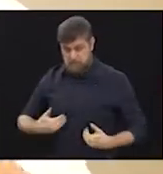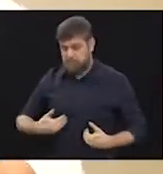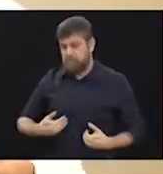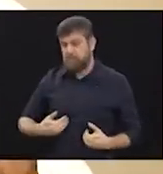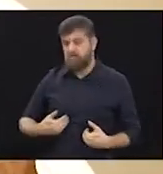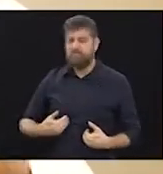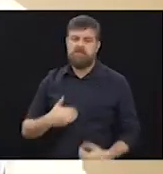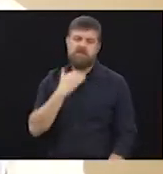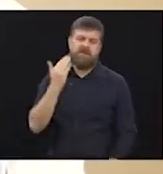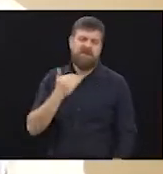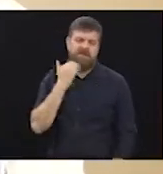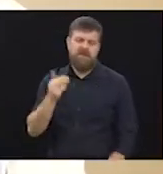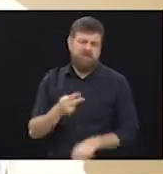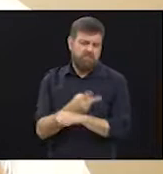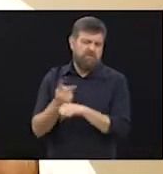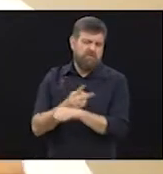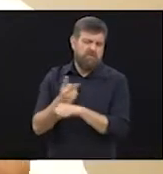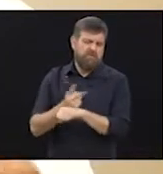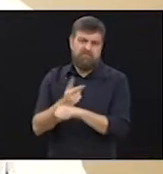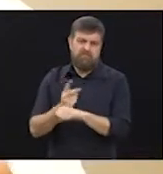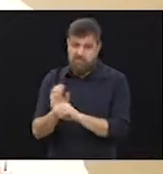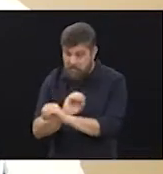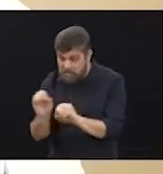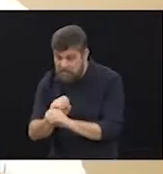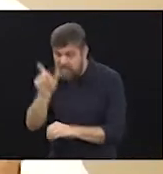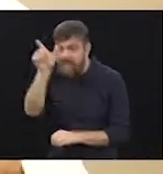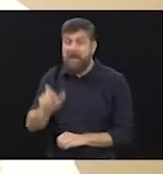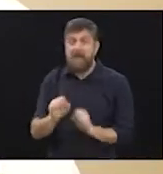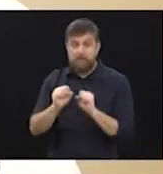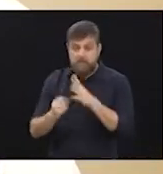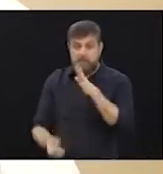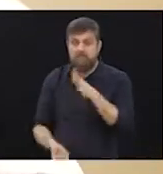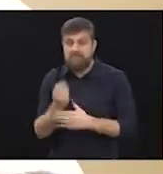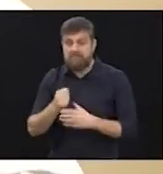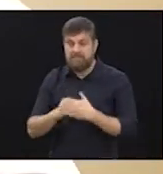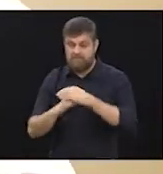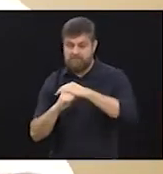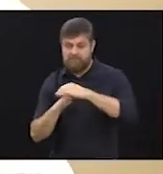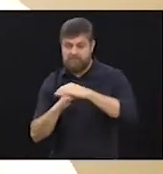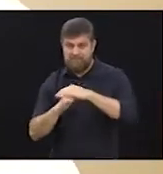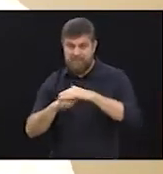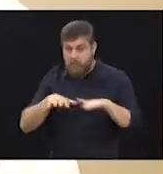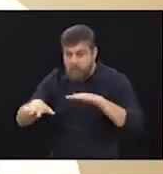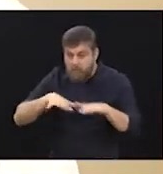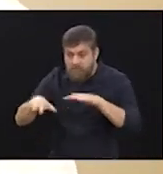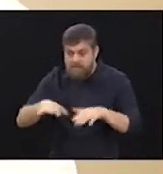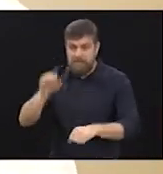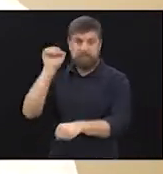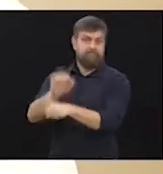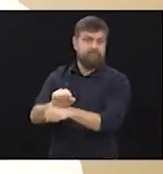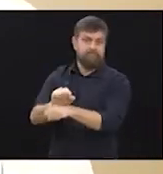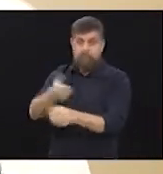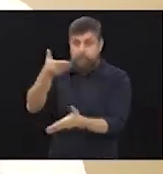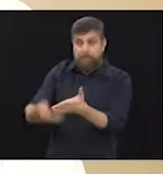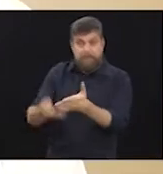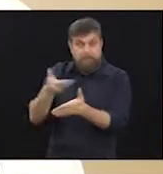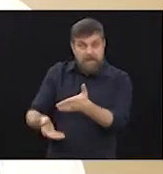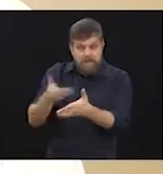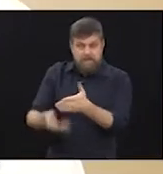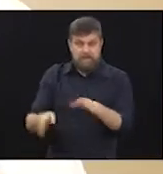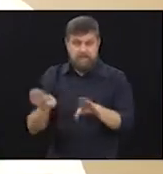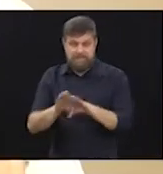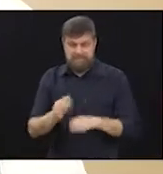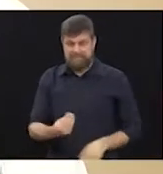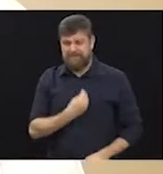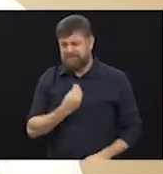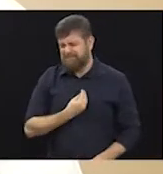trata e não busca o tratamento, ele tem grande chance de perder a mobilidade daquela articulação e também de viver